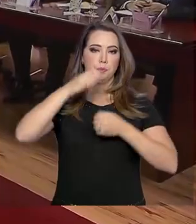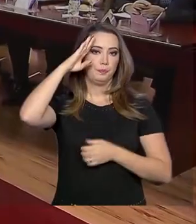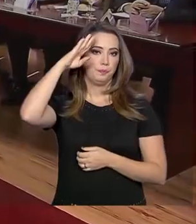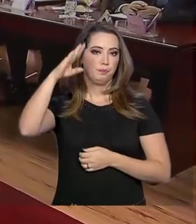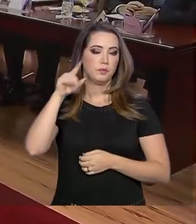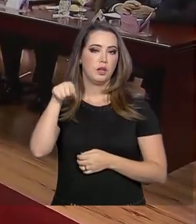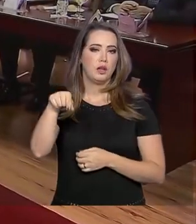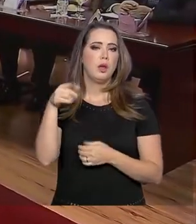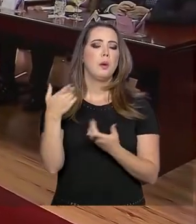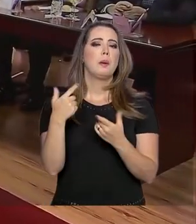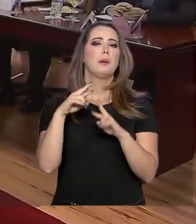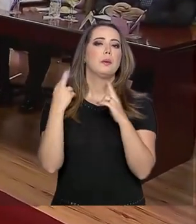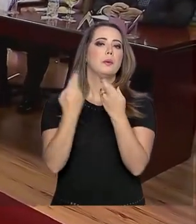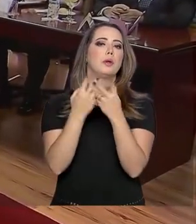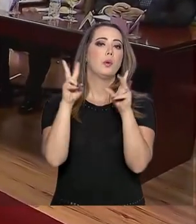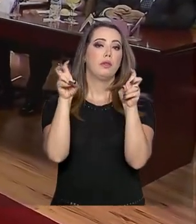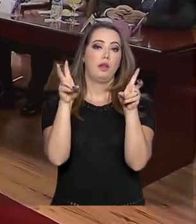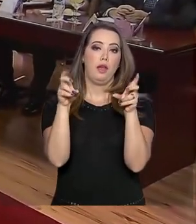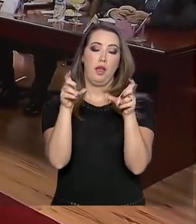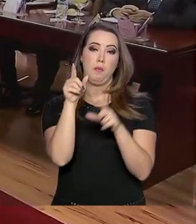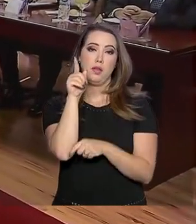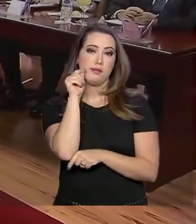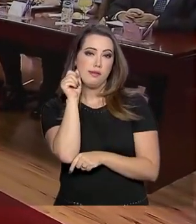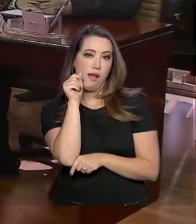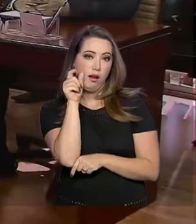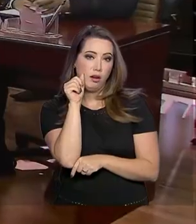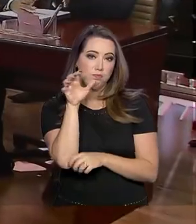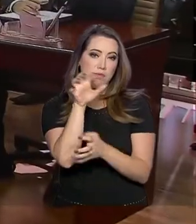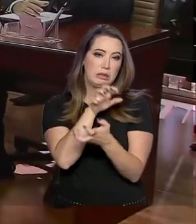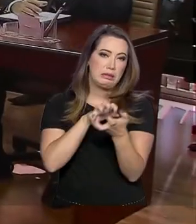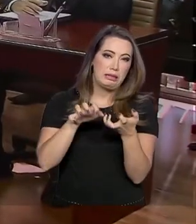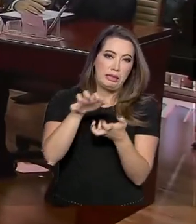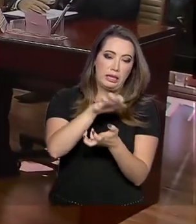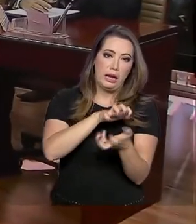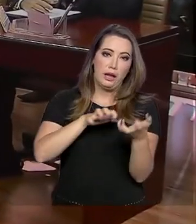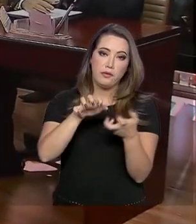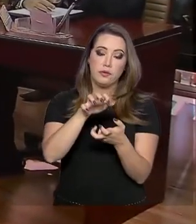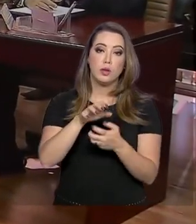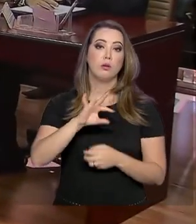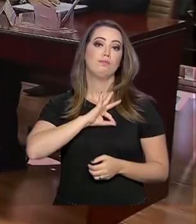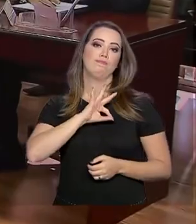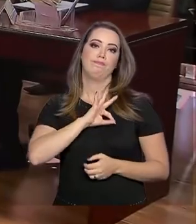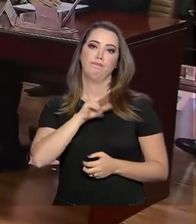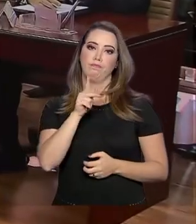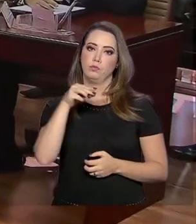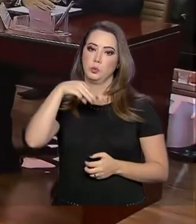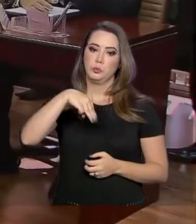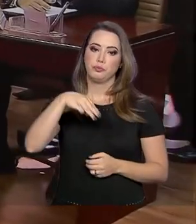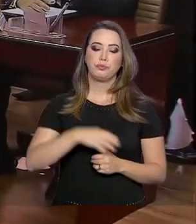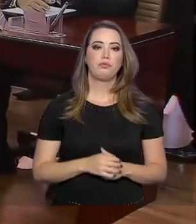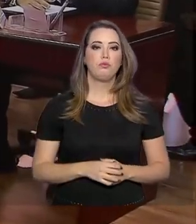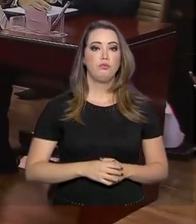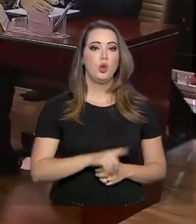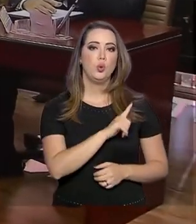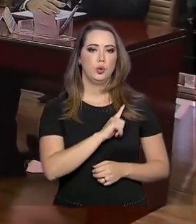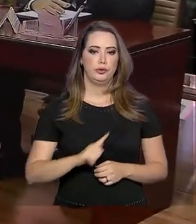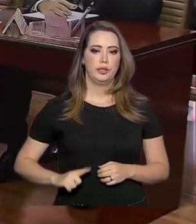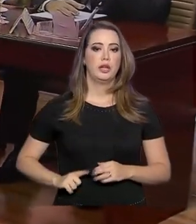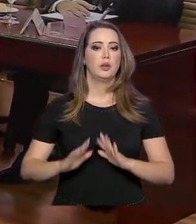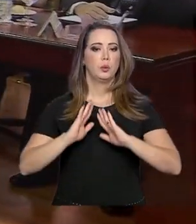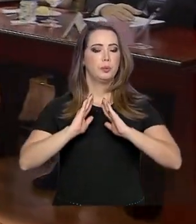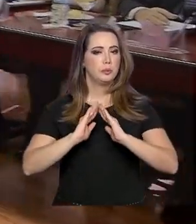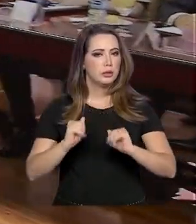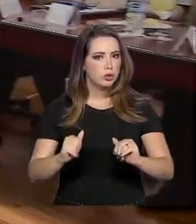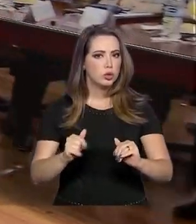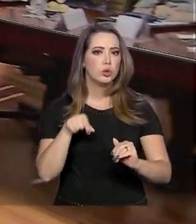Ceará que enfrenta uma greve de policiais militares. O governador Camilo Santana pediu ao governo a prorrogação da